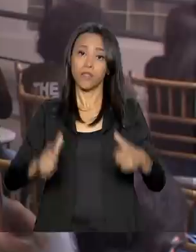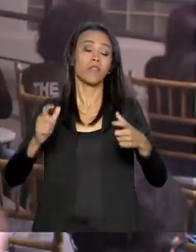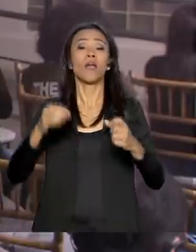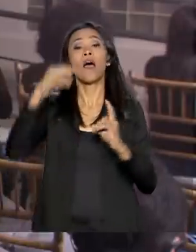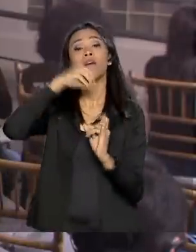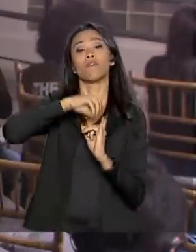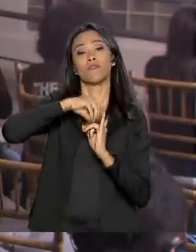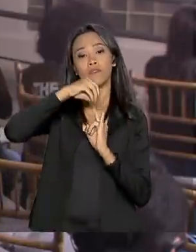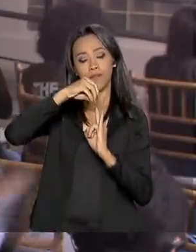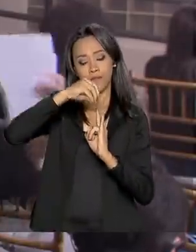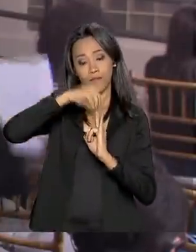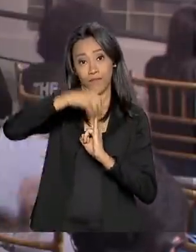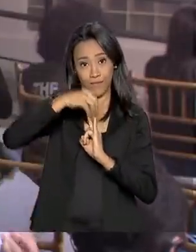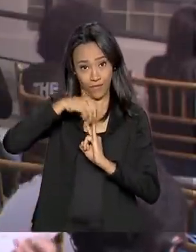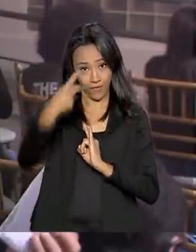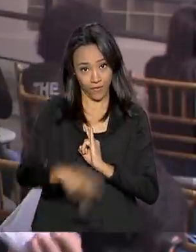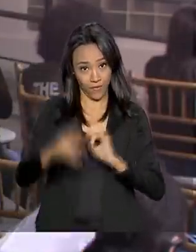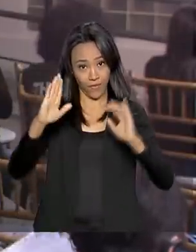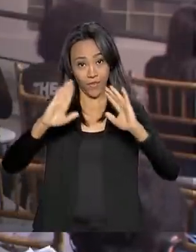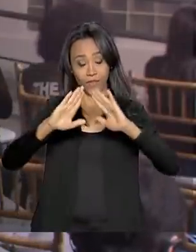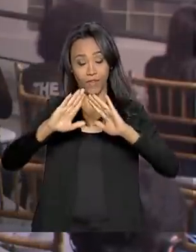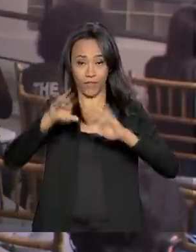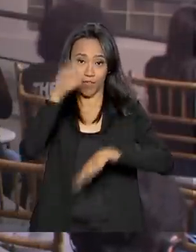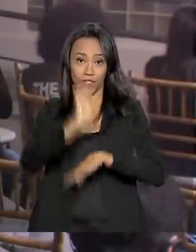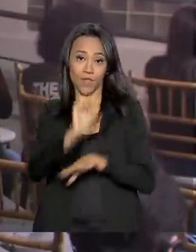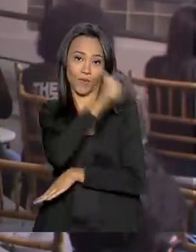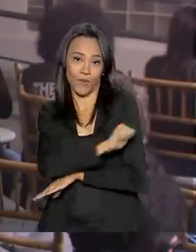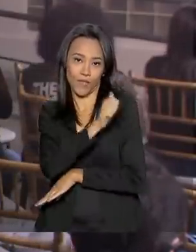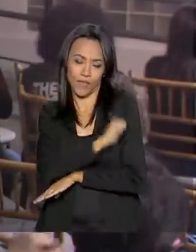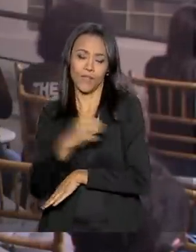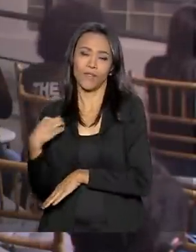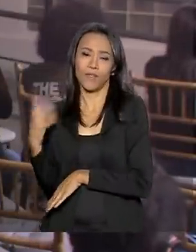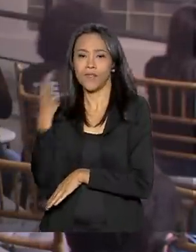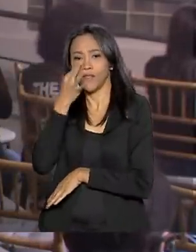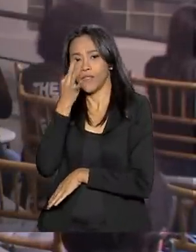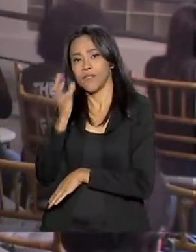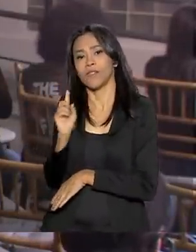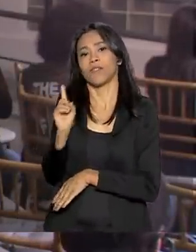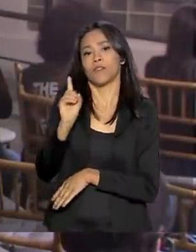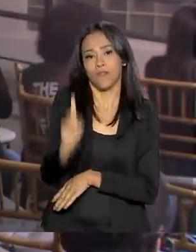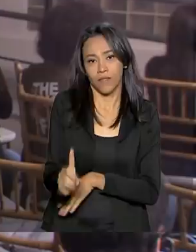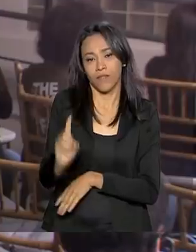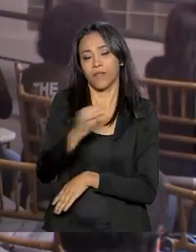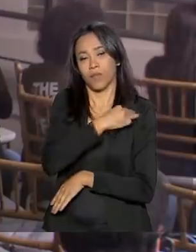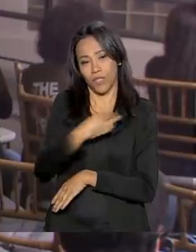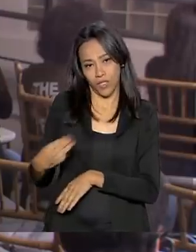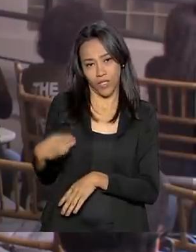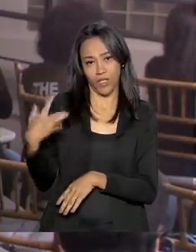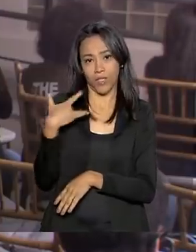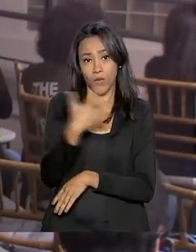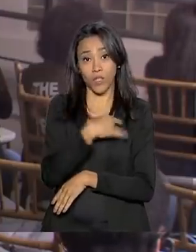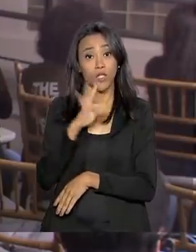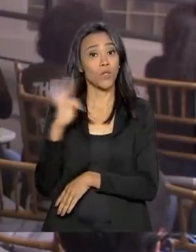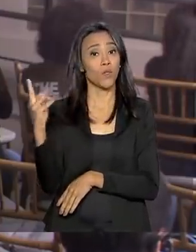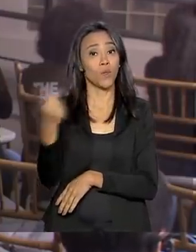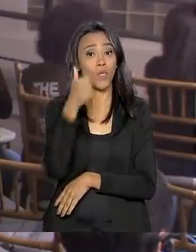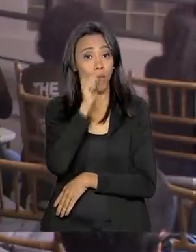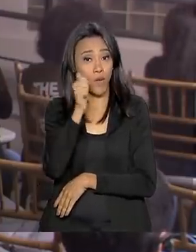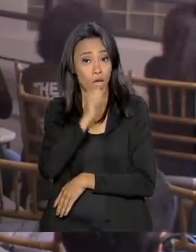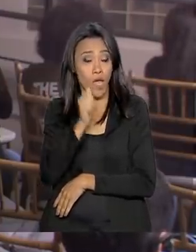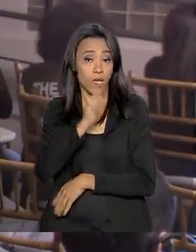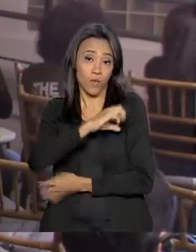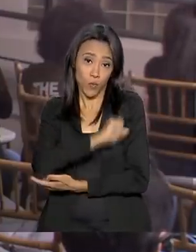Fiocruz, no Rio de Janeiro, e que conta com a presença do ministro da Saúde, Luiz Henrique Mandetta. Toda mulher que amamenta é uma